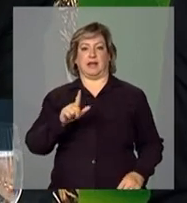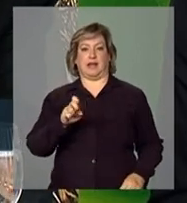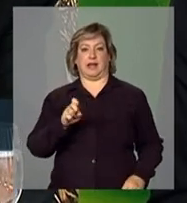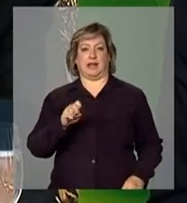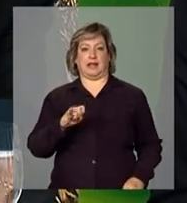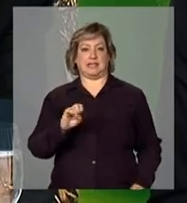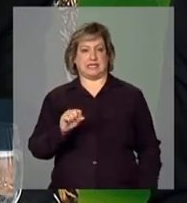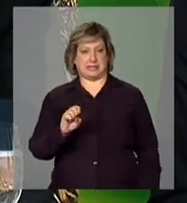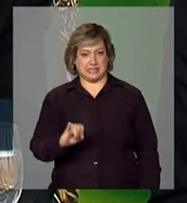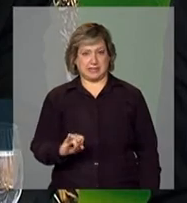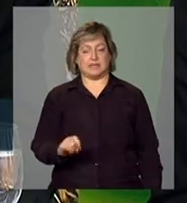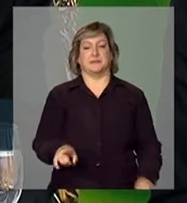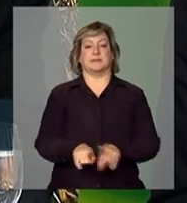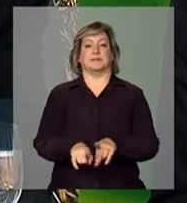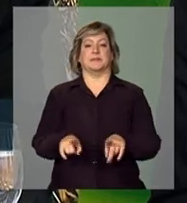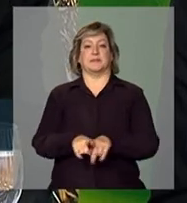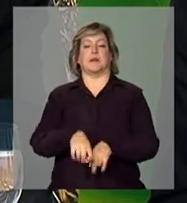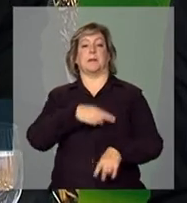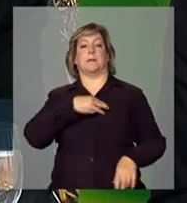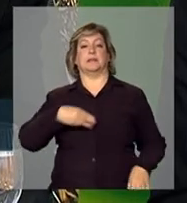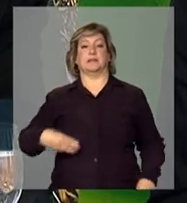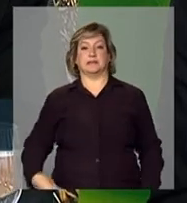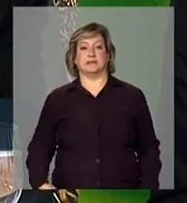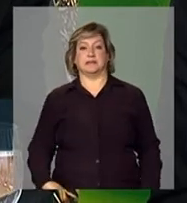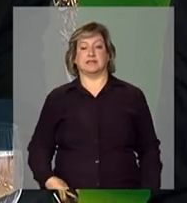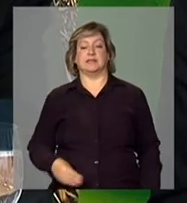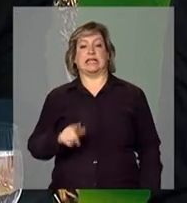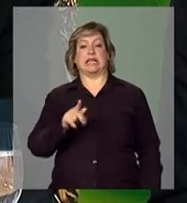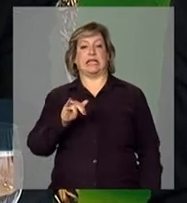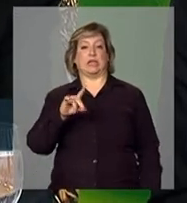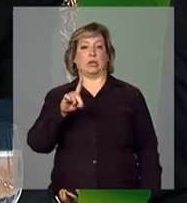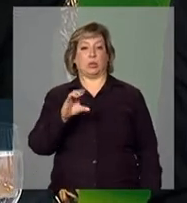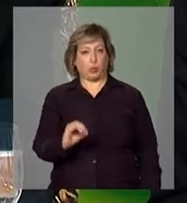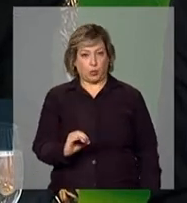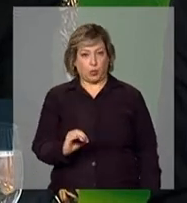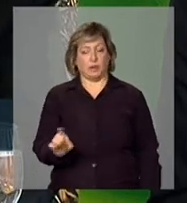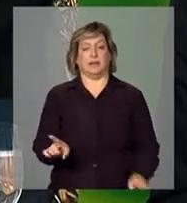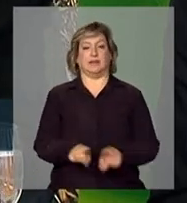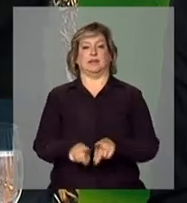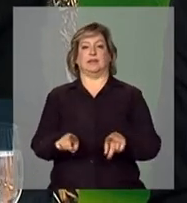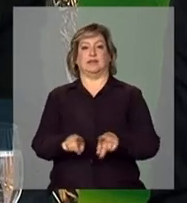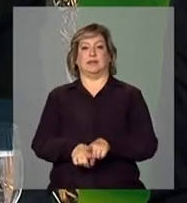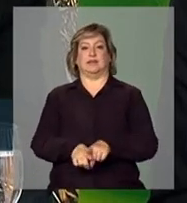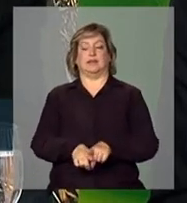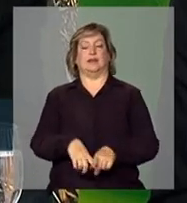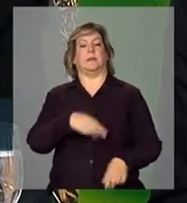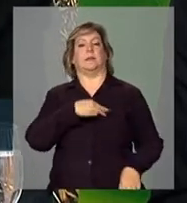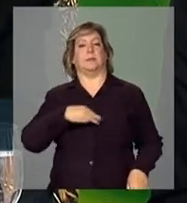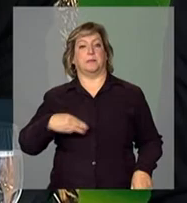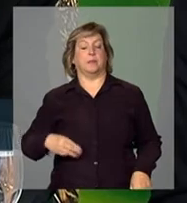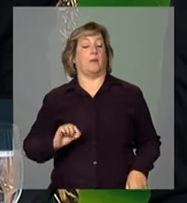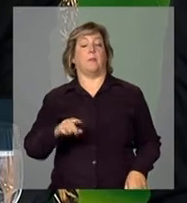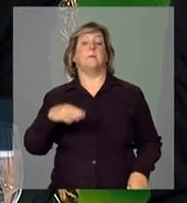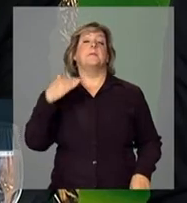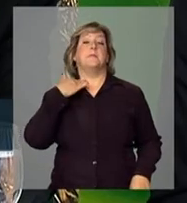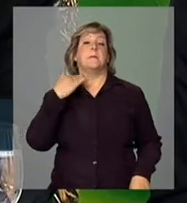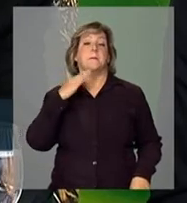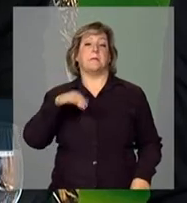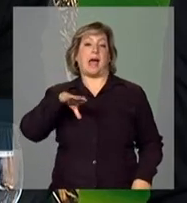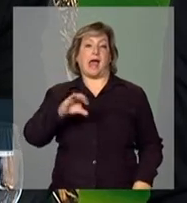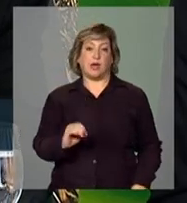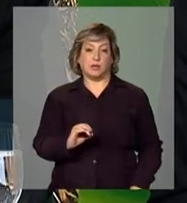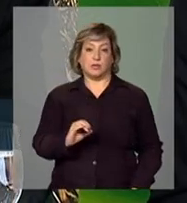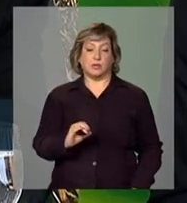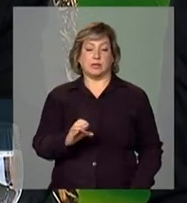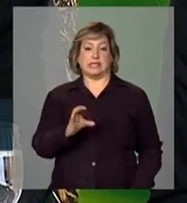avançando, com o ministro da Fazenda, com o Banco Central, com o Banco do